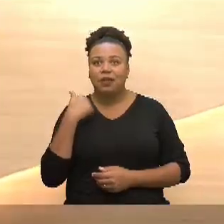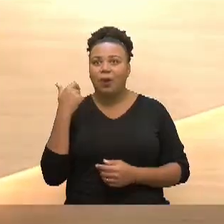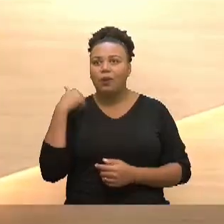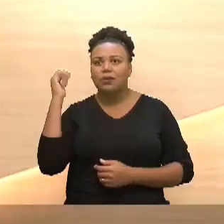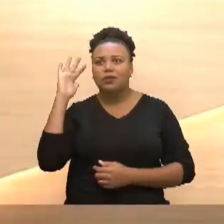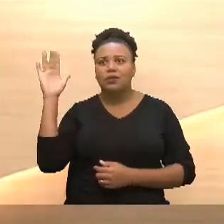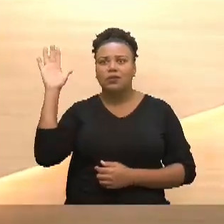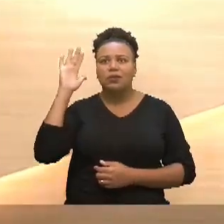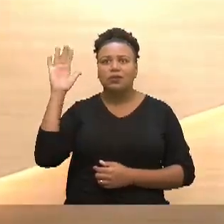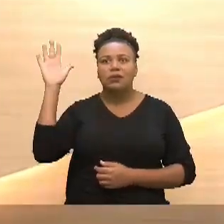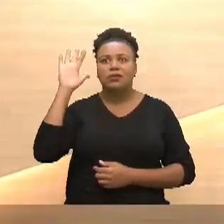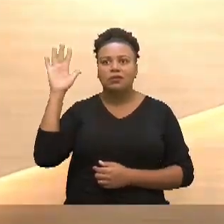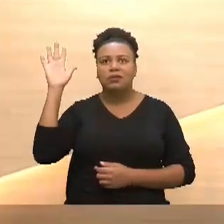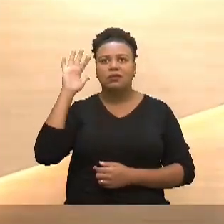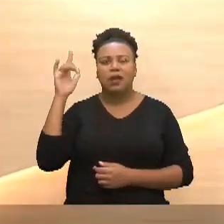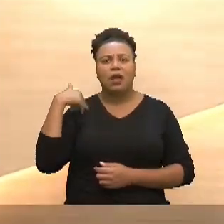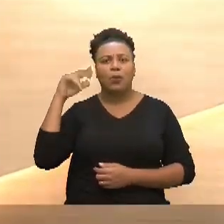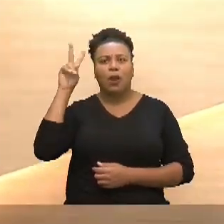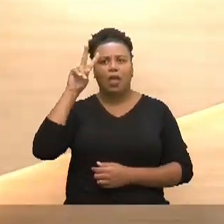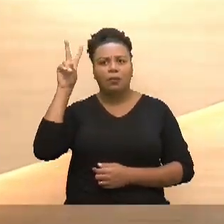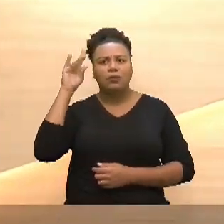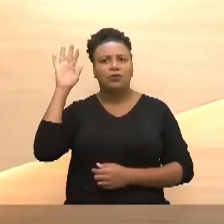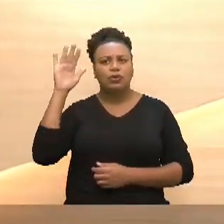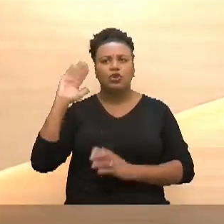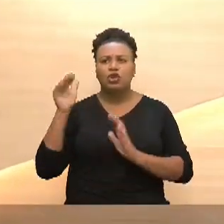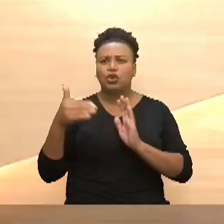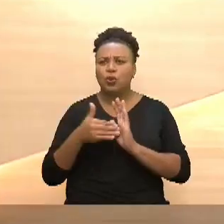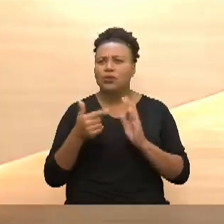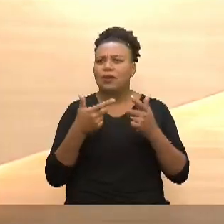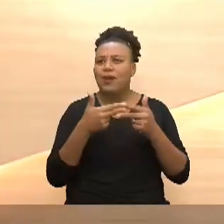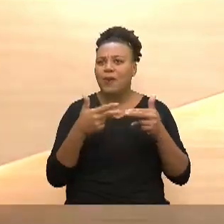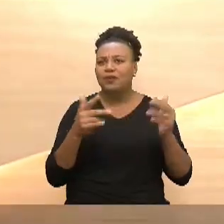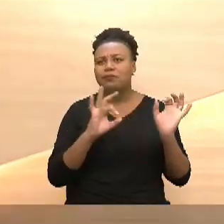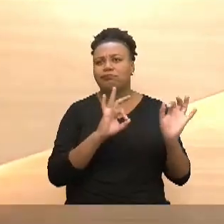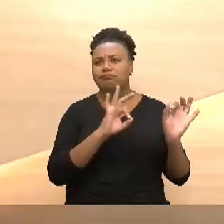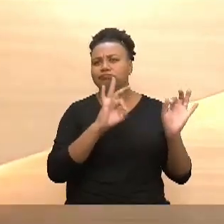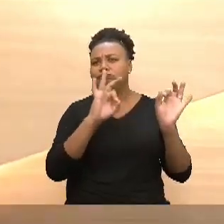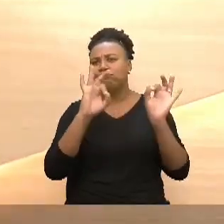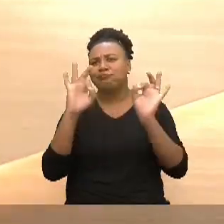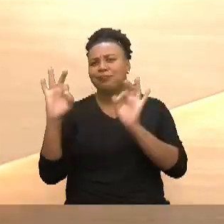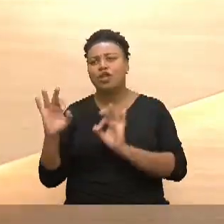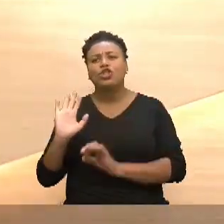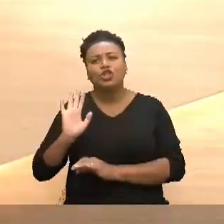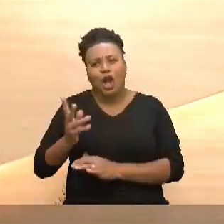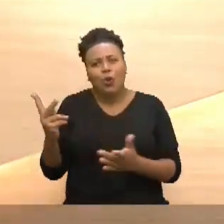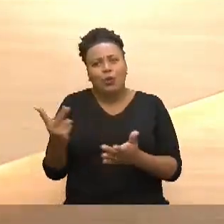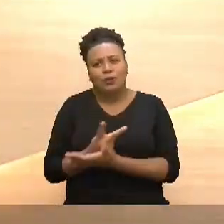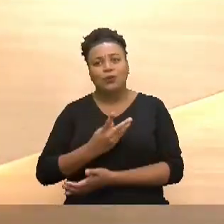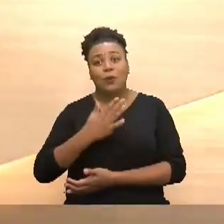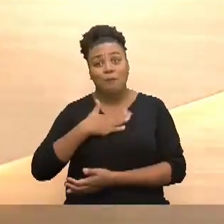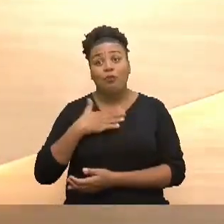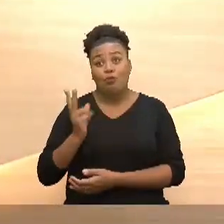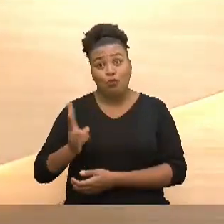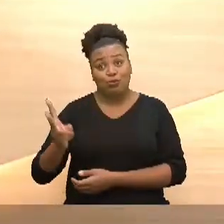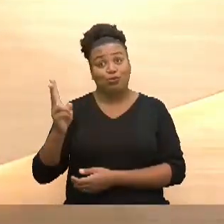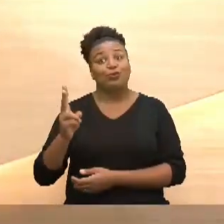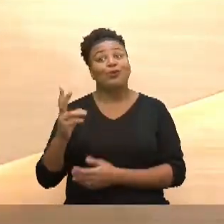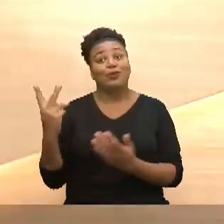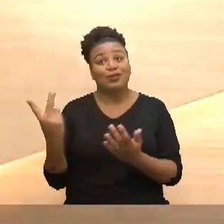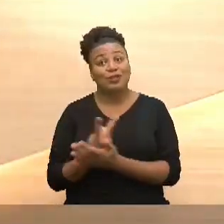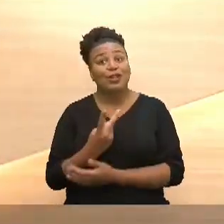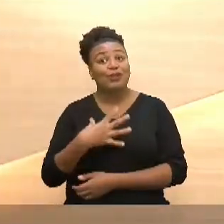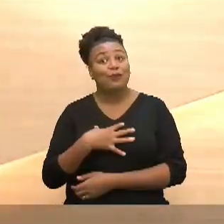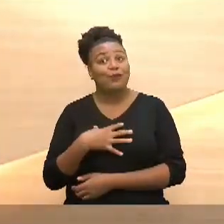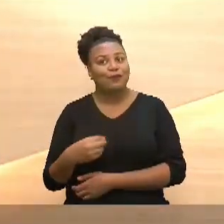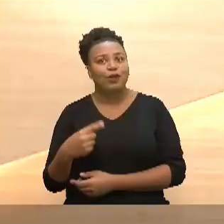estava passando um filme na tua cabeça me lembrando de todas as situações que eu já passei e passo ainda com os